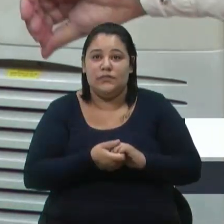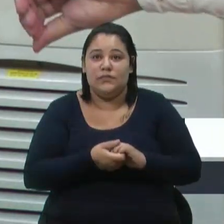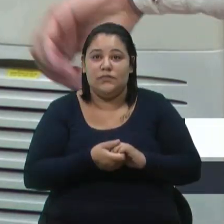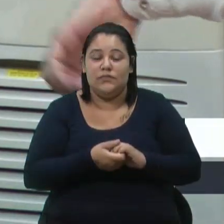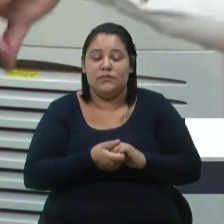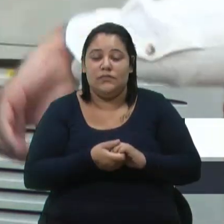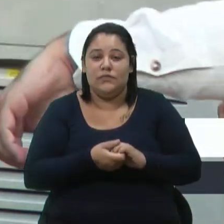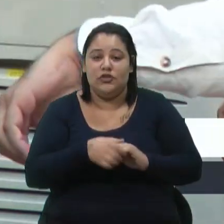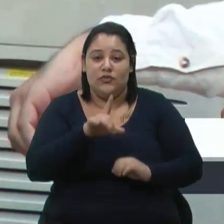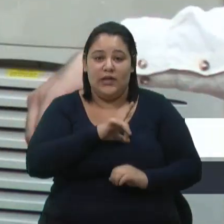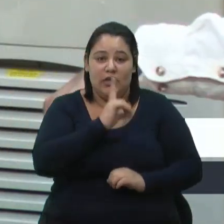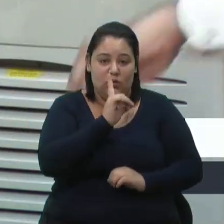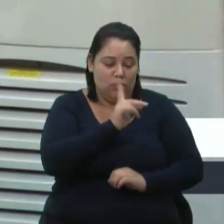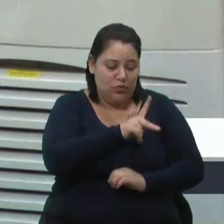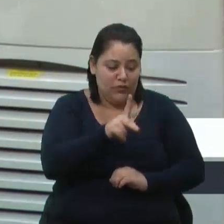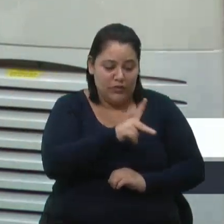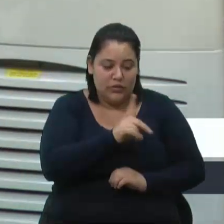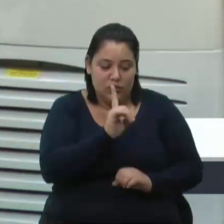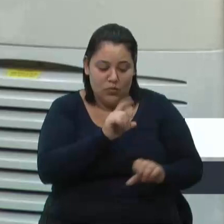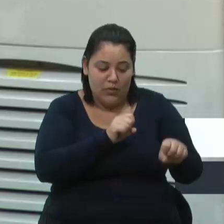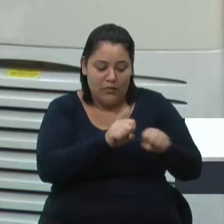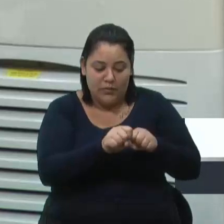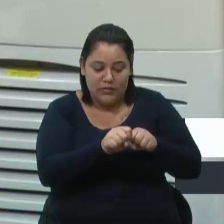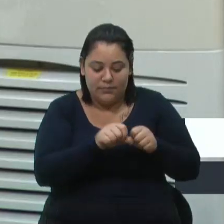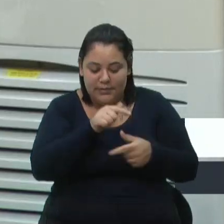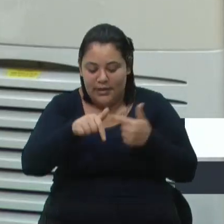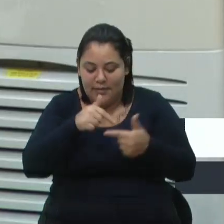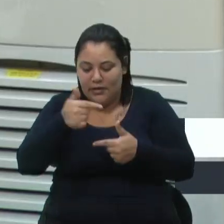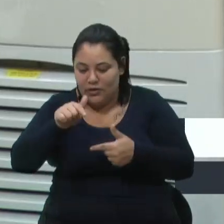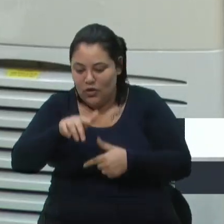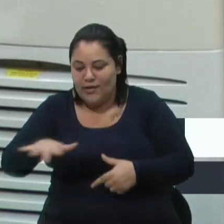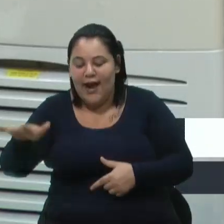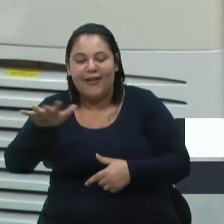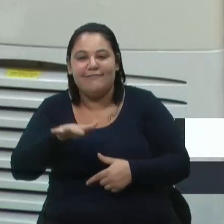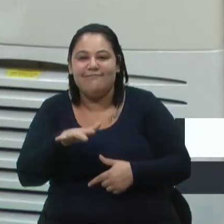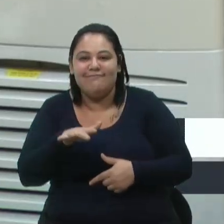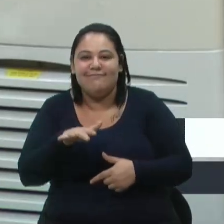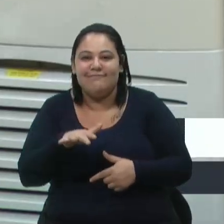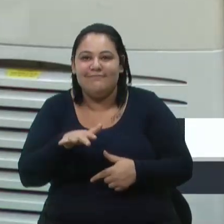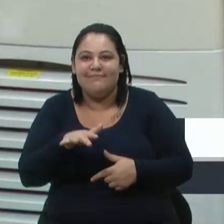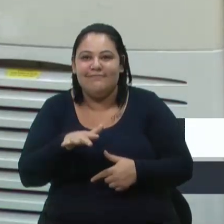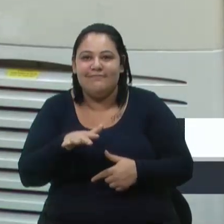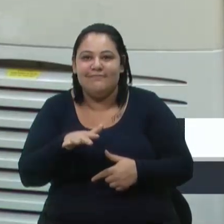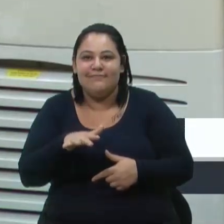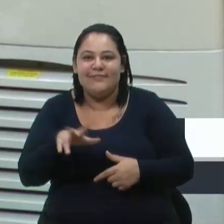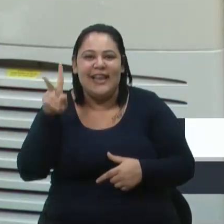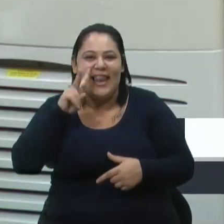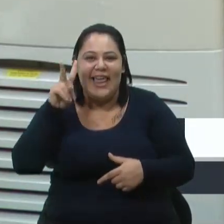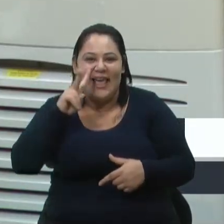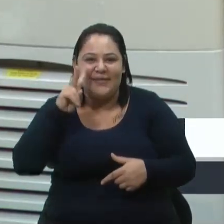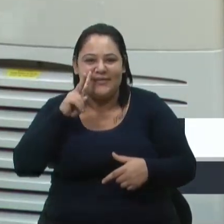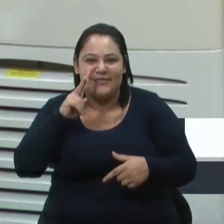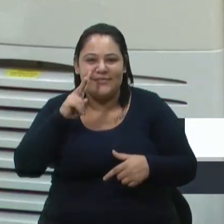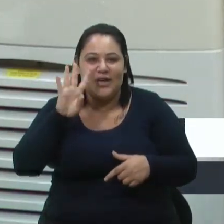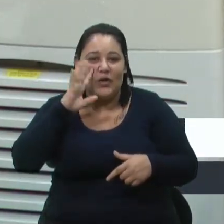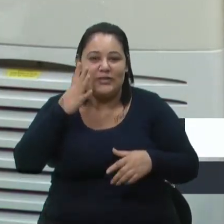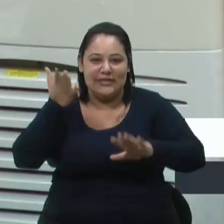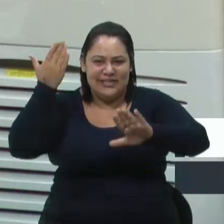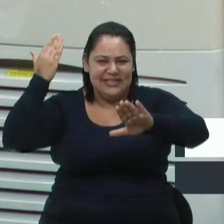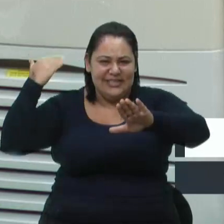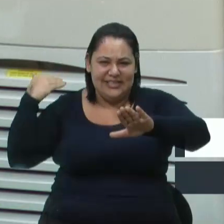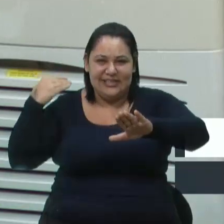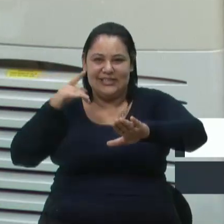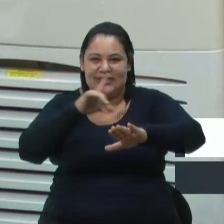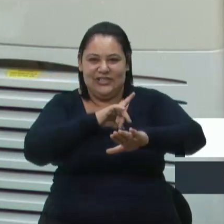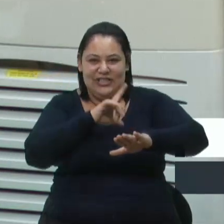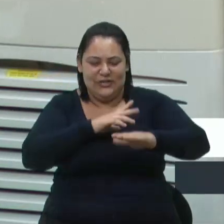professor com uma formação trabalhando para outra. Sabe o que acontecia lá, na década de 30 e 40, que nós tínhamos